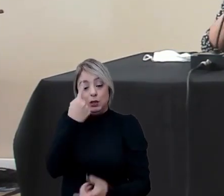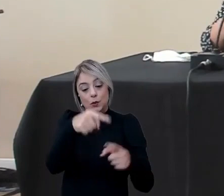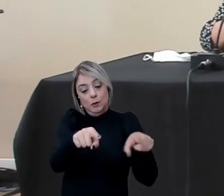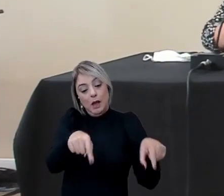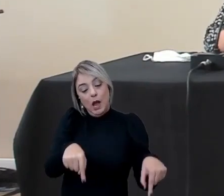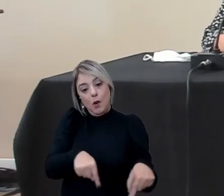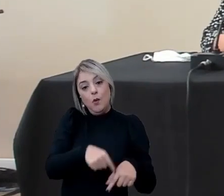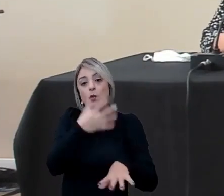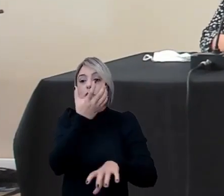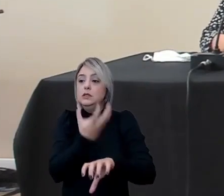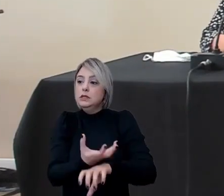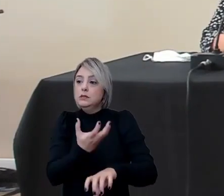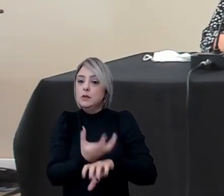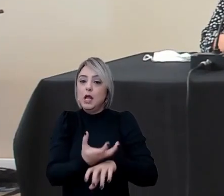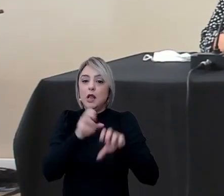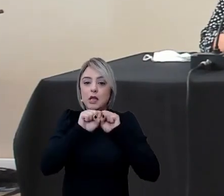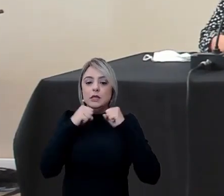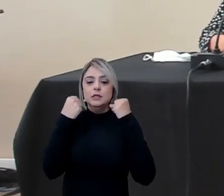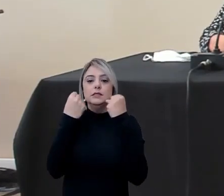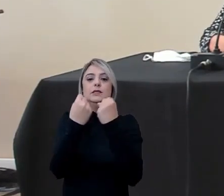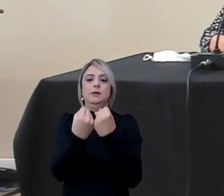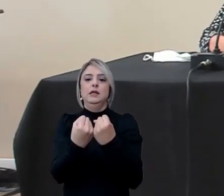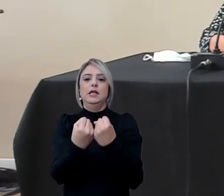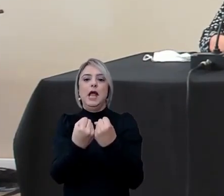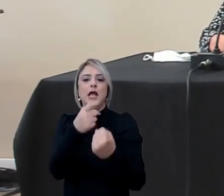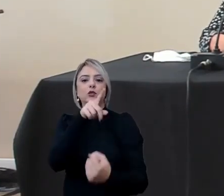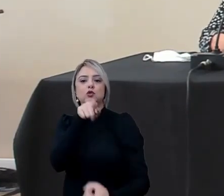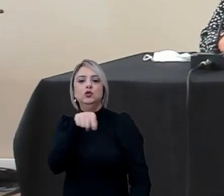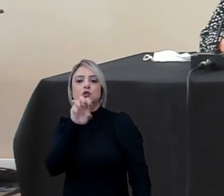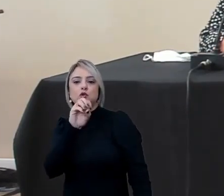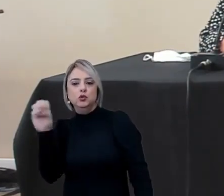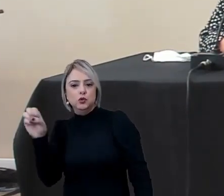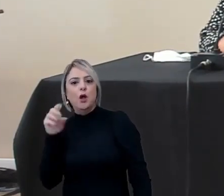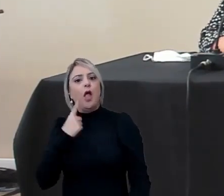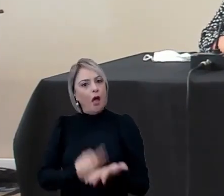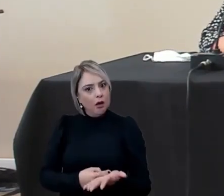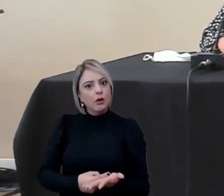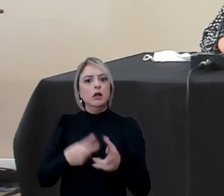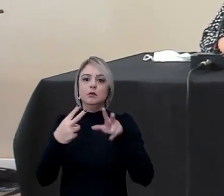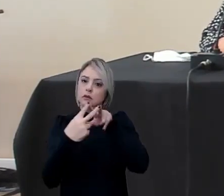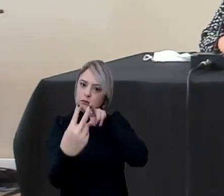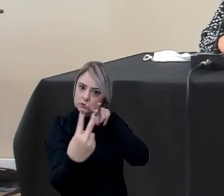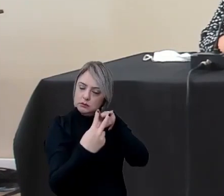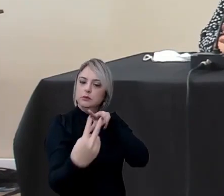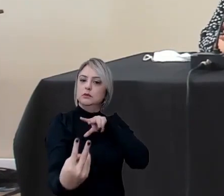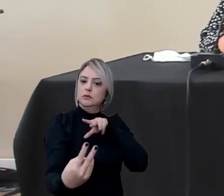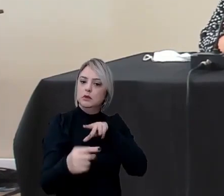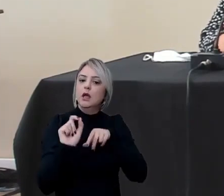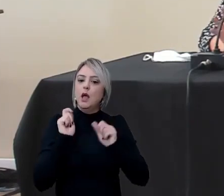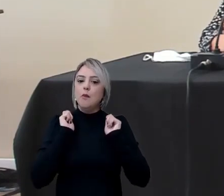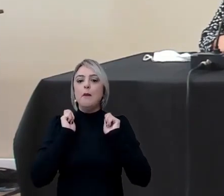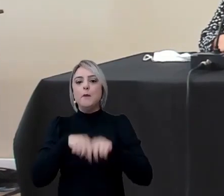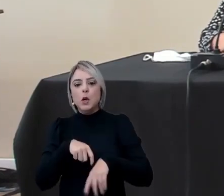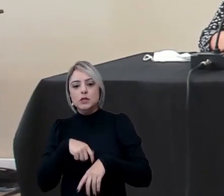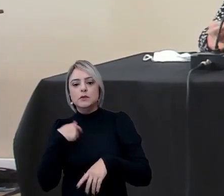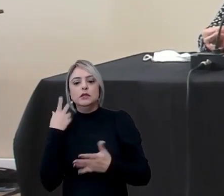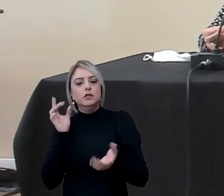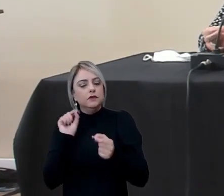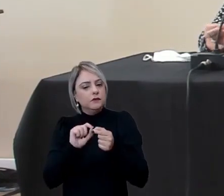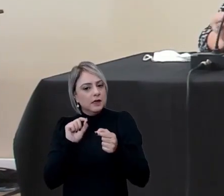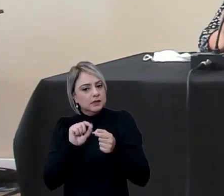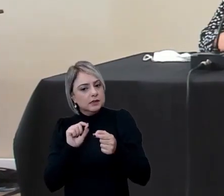a disciplina seminário jun que é obrigatória também de forma remota assim como a possibilidade da